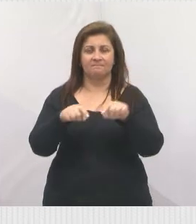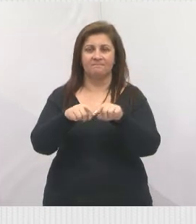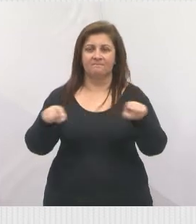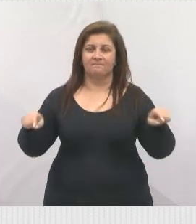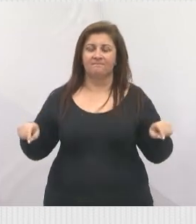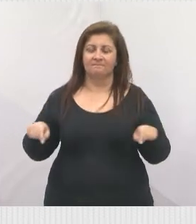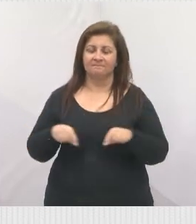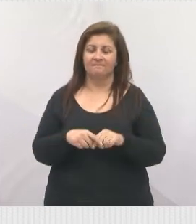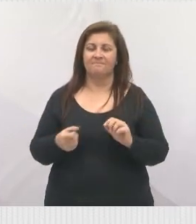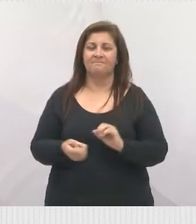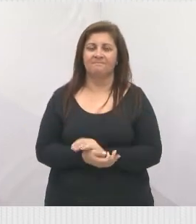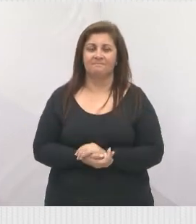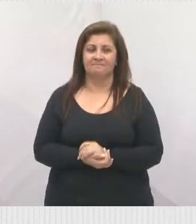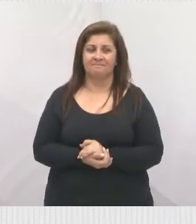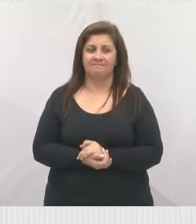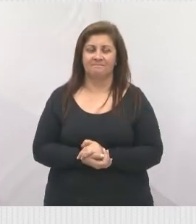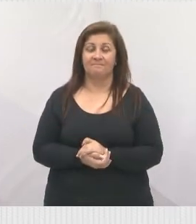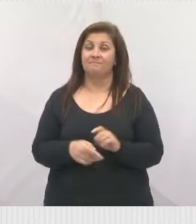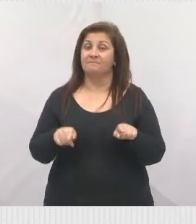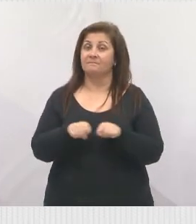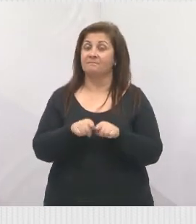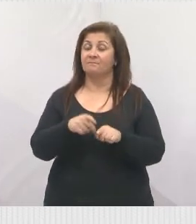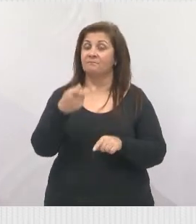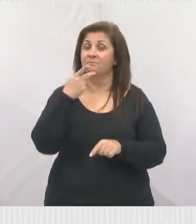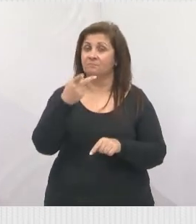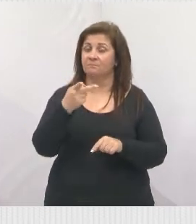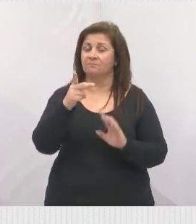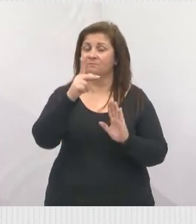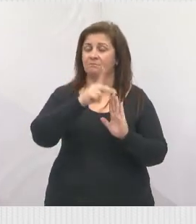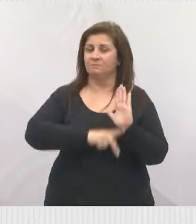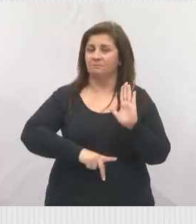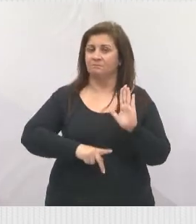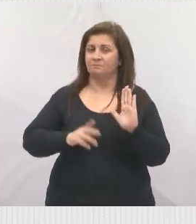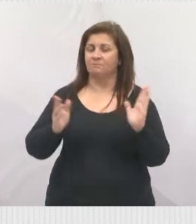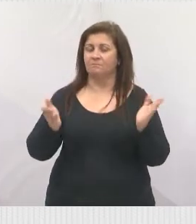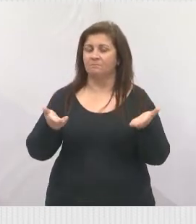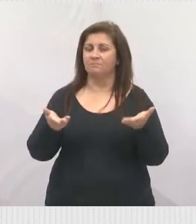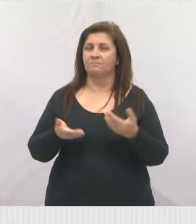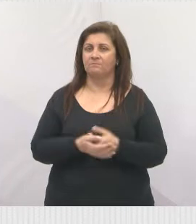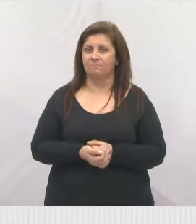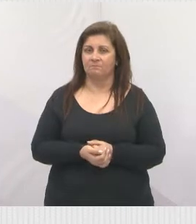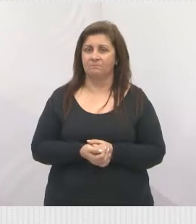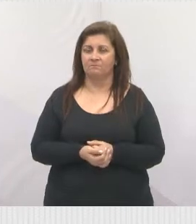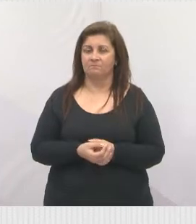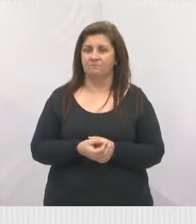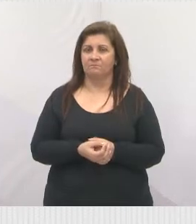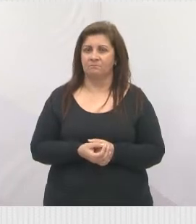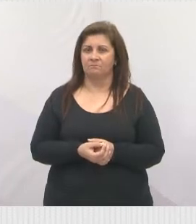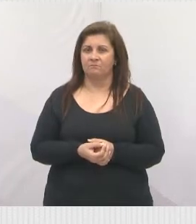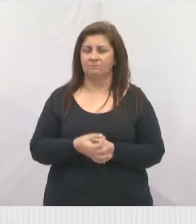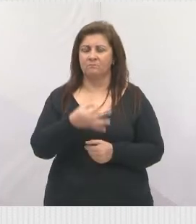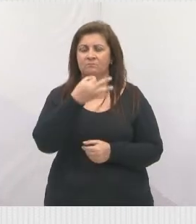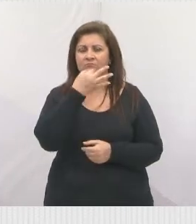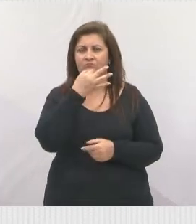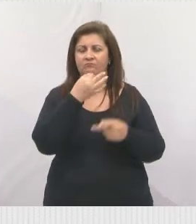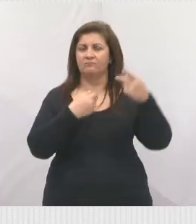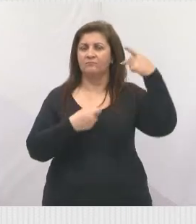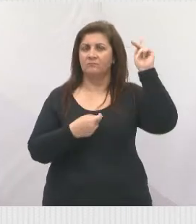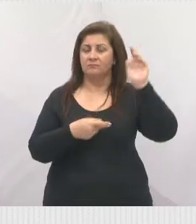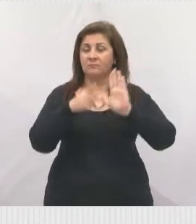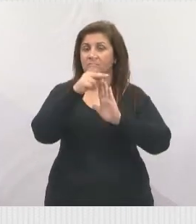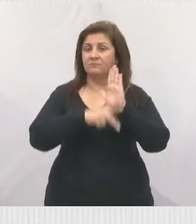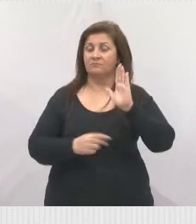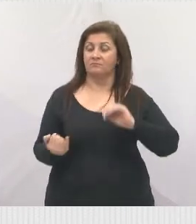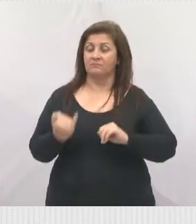posso deixar de falar, né, de um projeto que a gente colocou hoje nessa casa, na nossa concepção, projeto importante para a cidade,